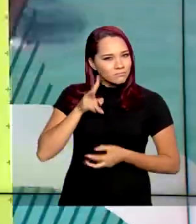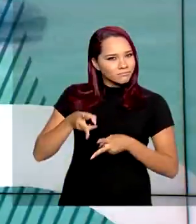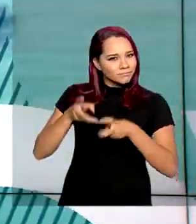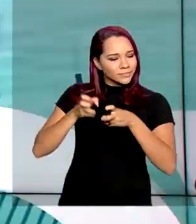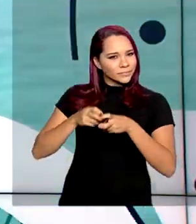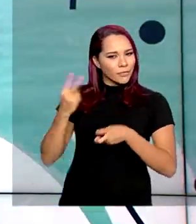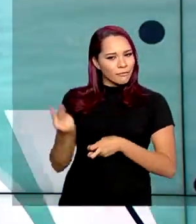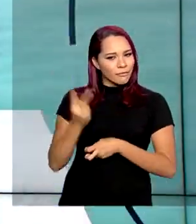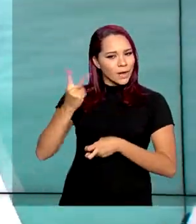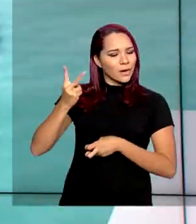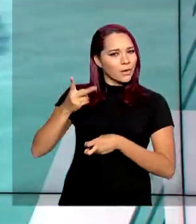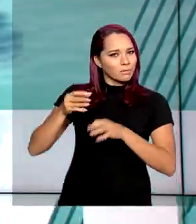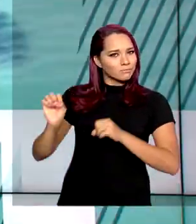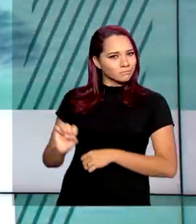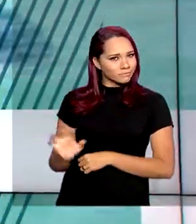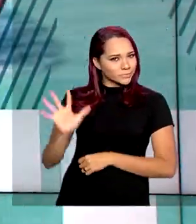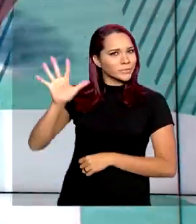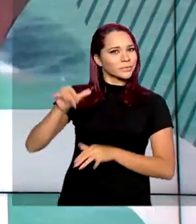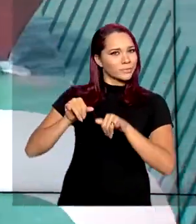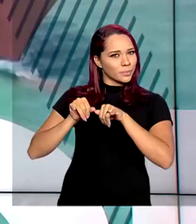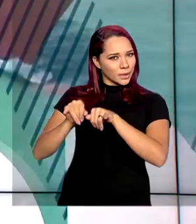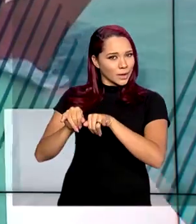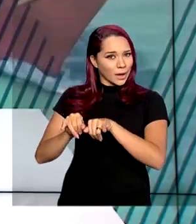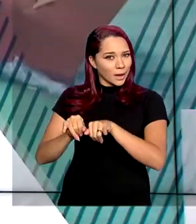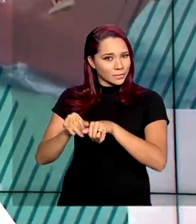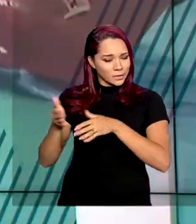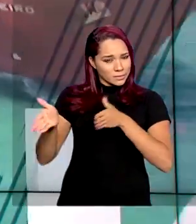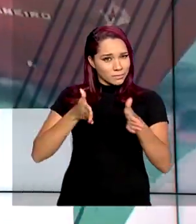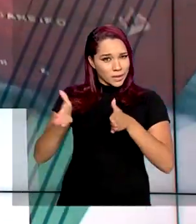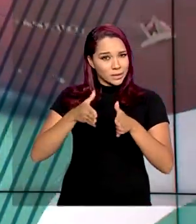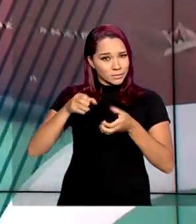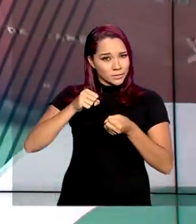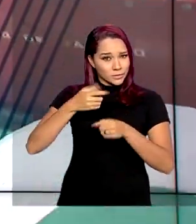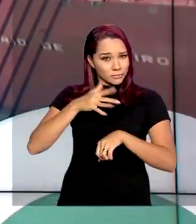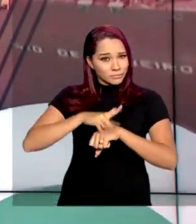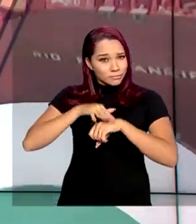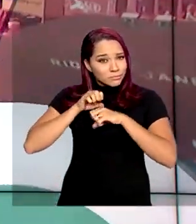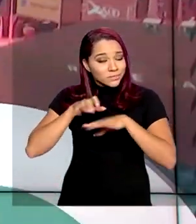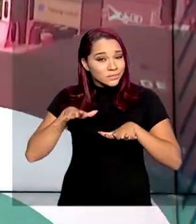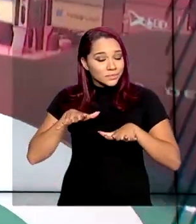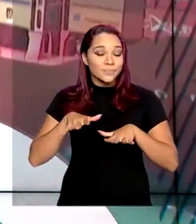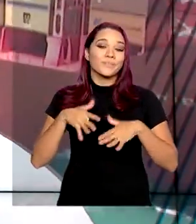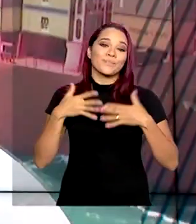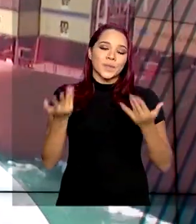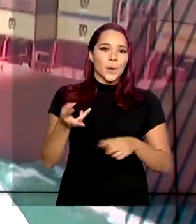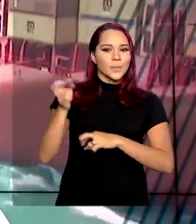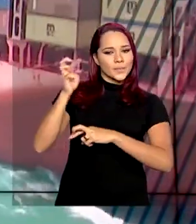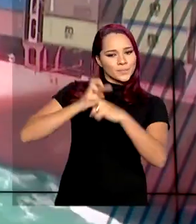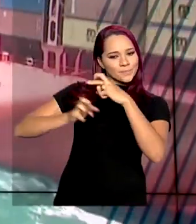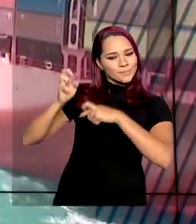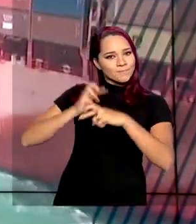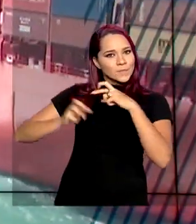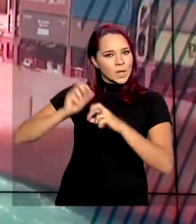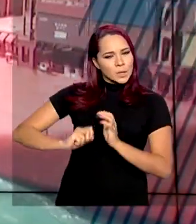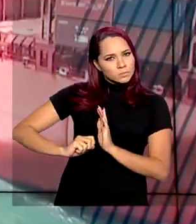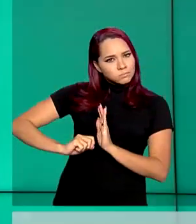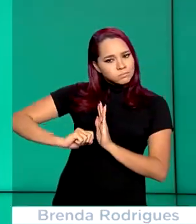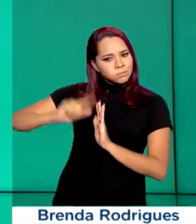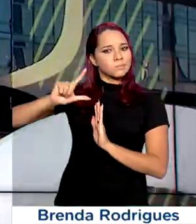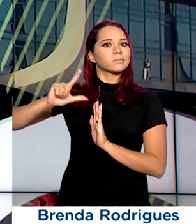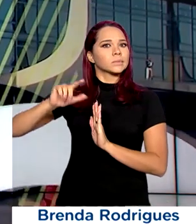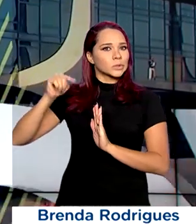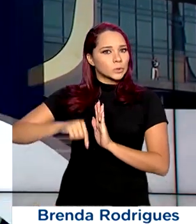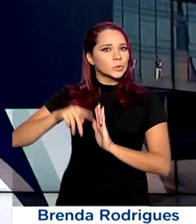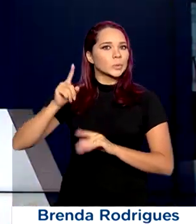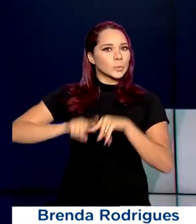algum preço mais alto que o normal nos supermercados nesse período de pandemia? Então, para monitorar o aumento abusivo nos preços dos